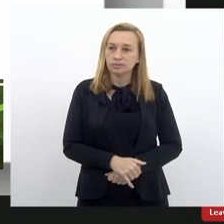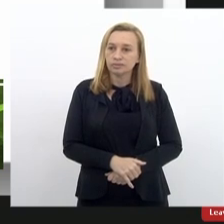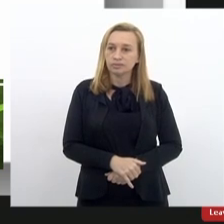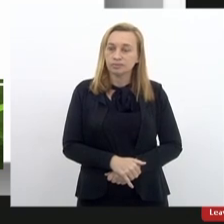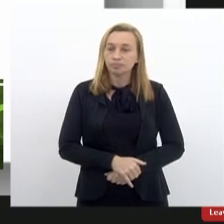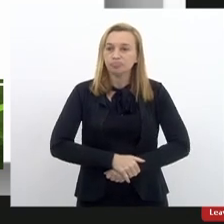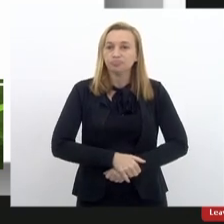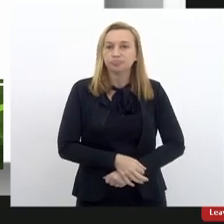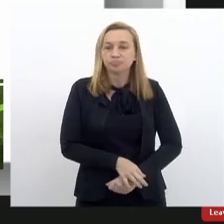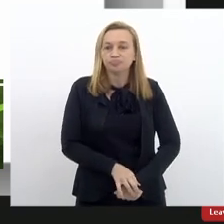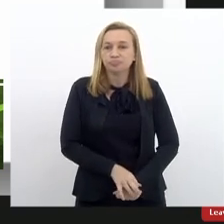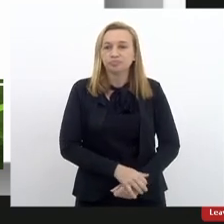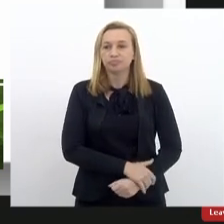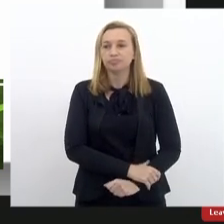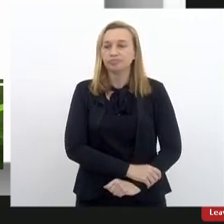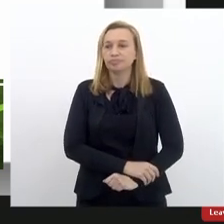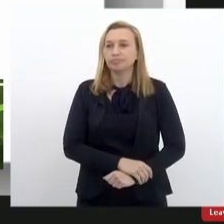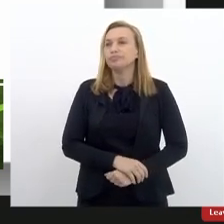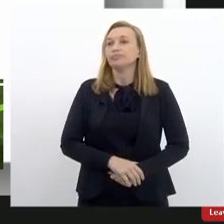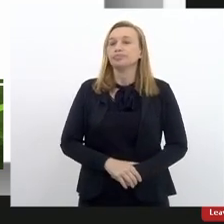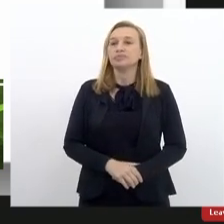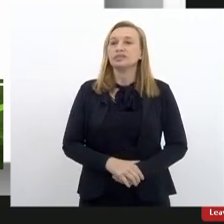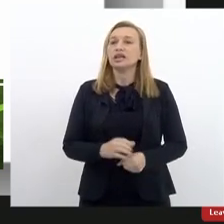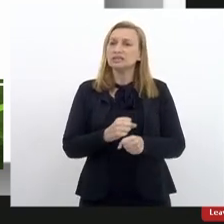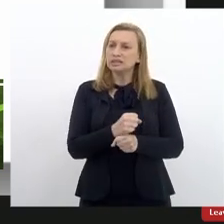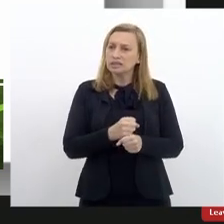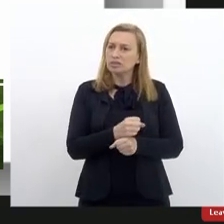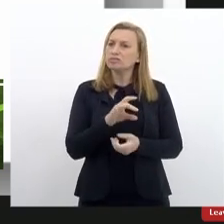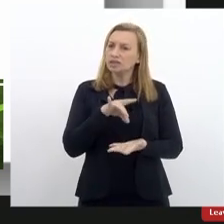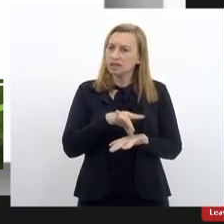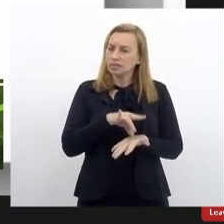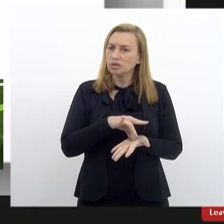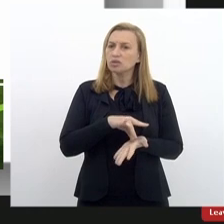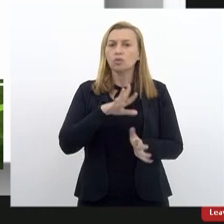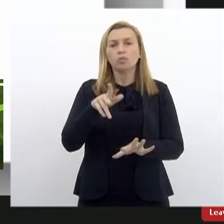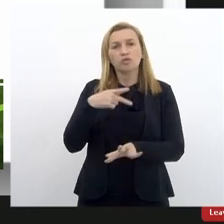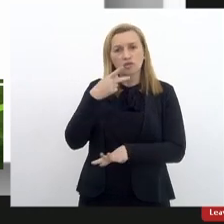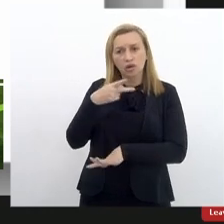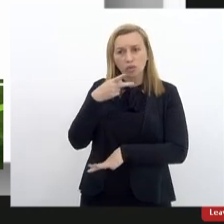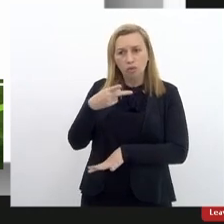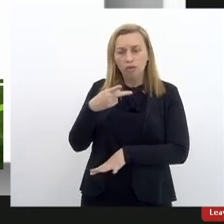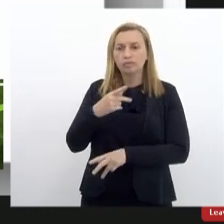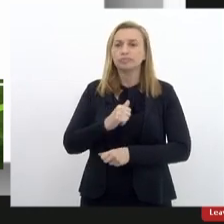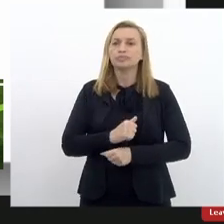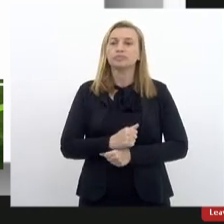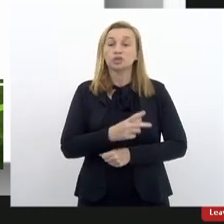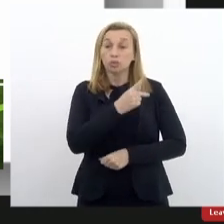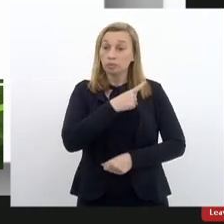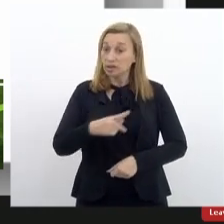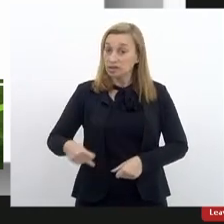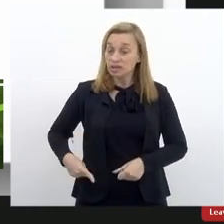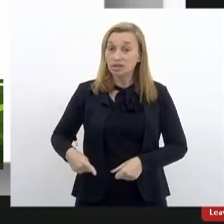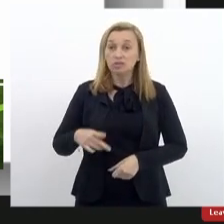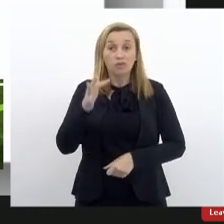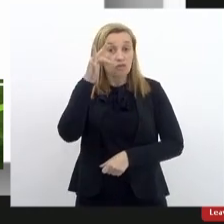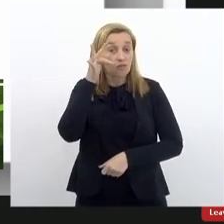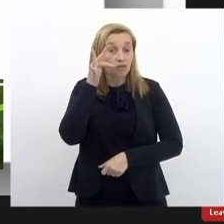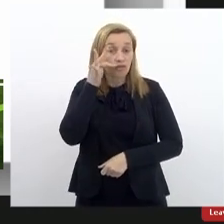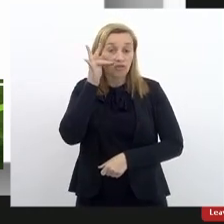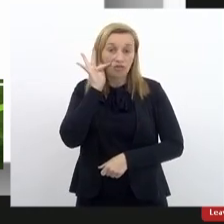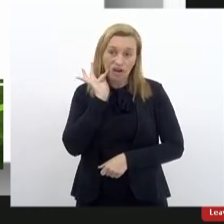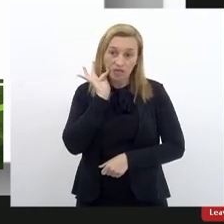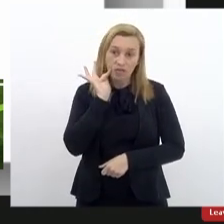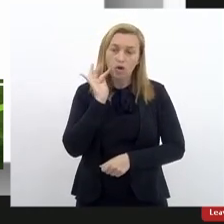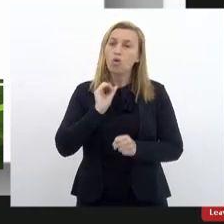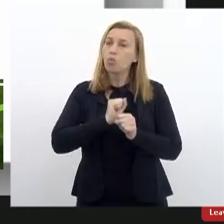Na primeira, na nossa primeira, esse ano, realmente, como disse o presidente Flávio Serafini, foi um ano